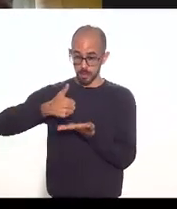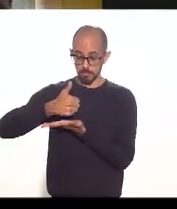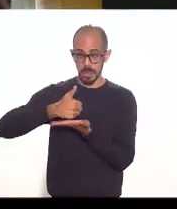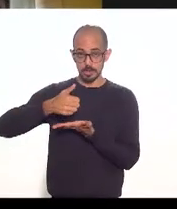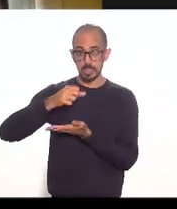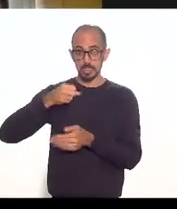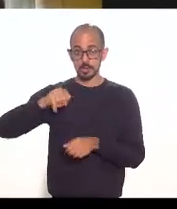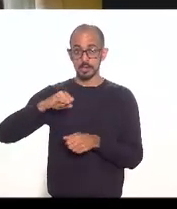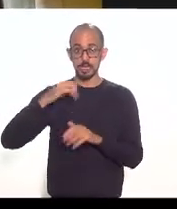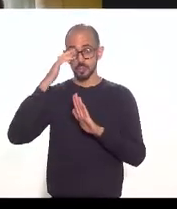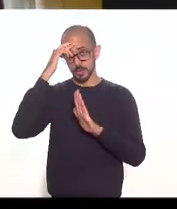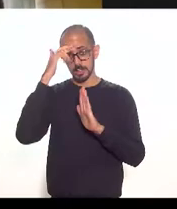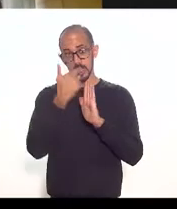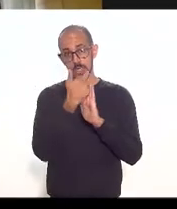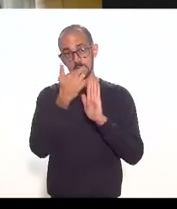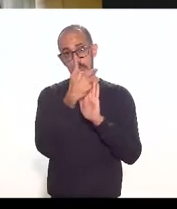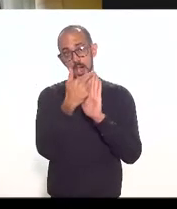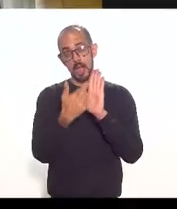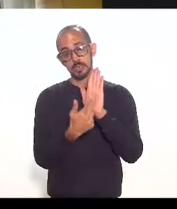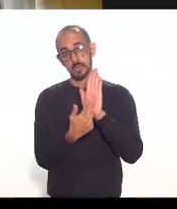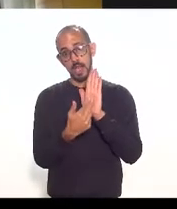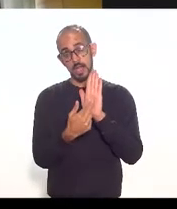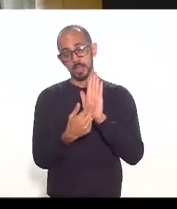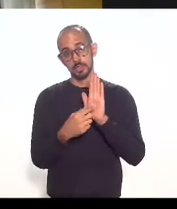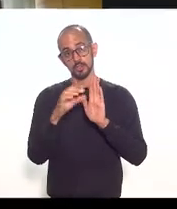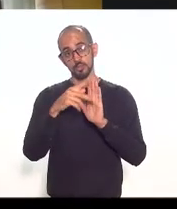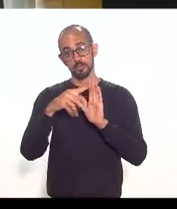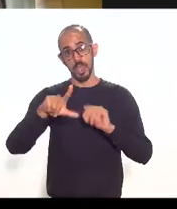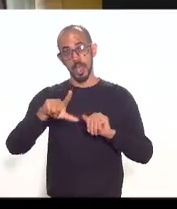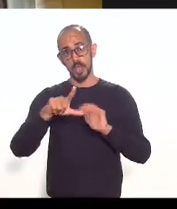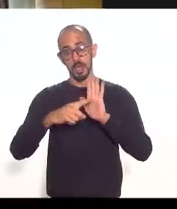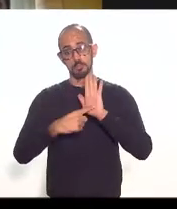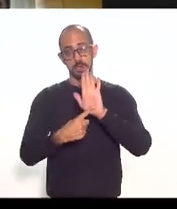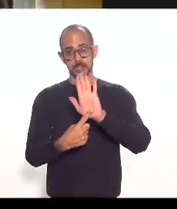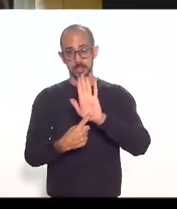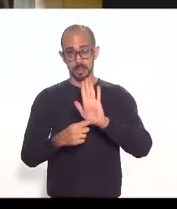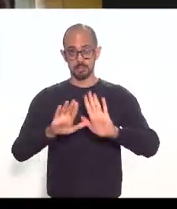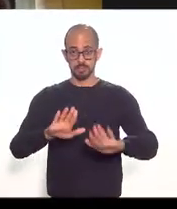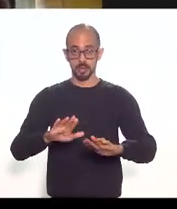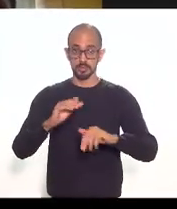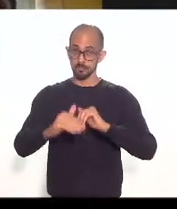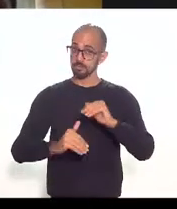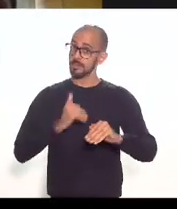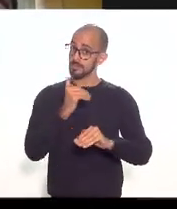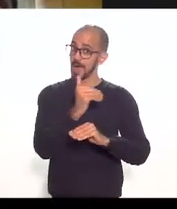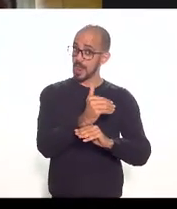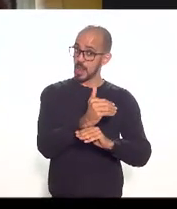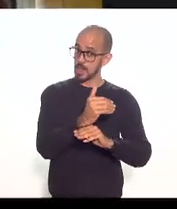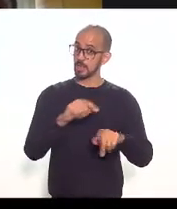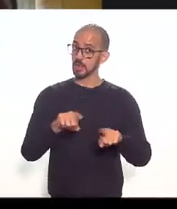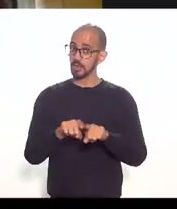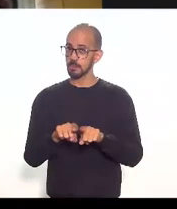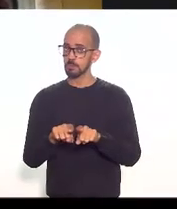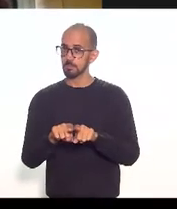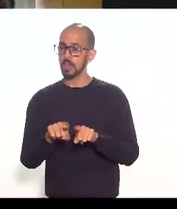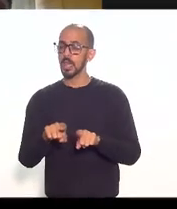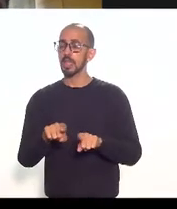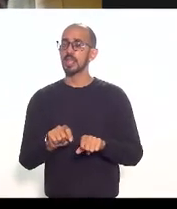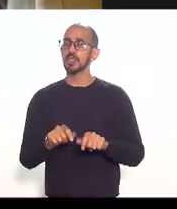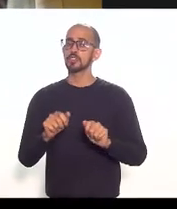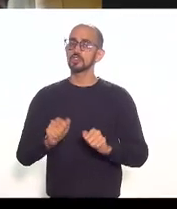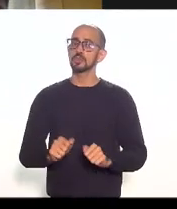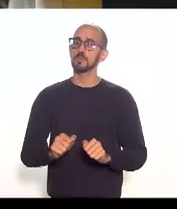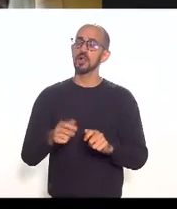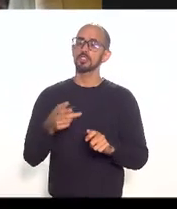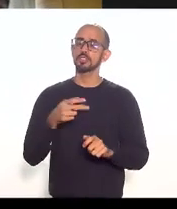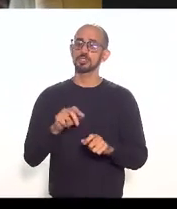requisitos do projeto apresentado para além a gente também pode se